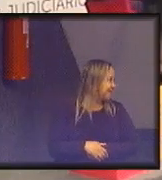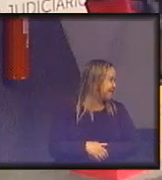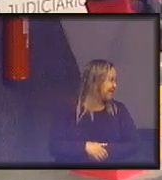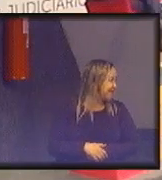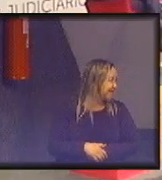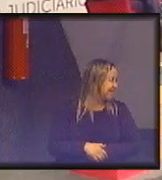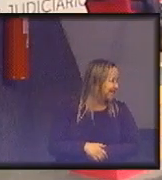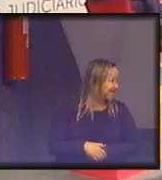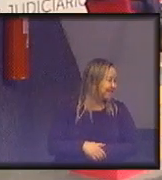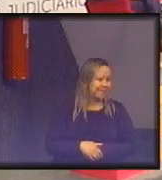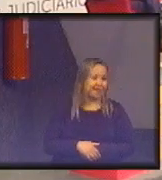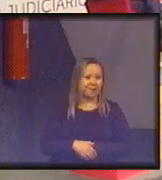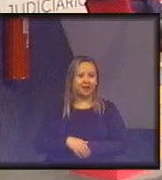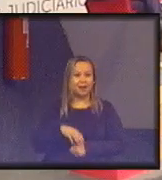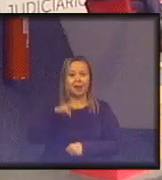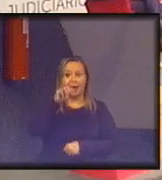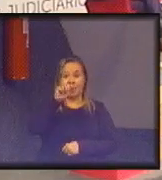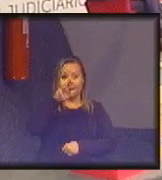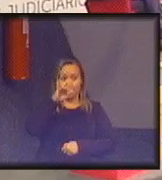professor